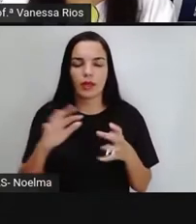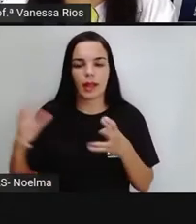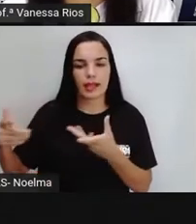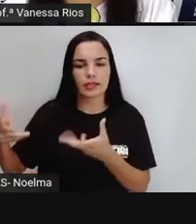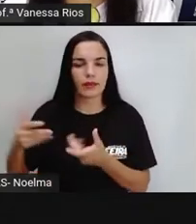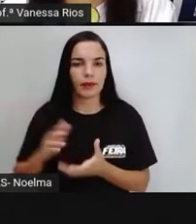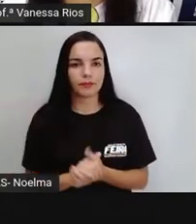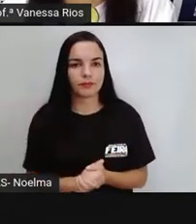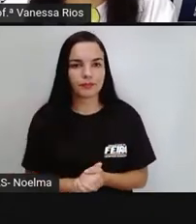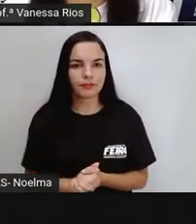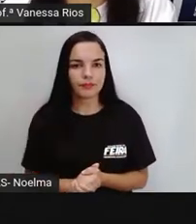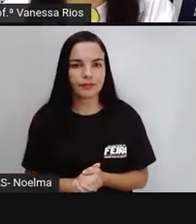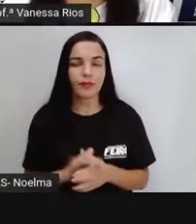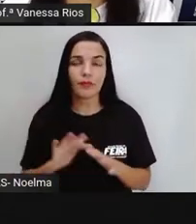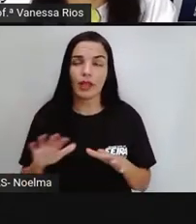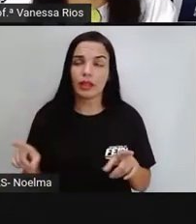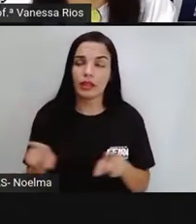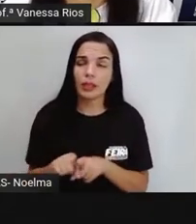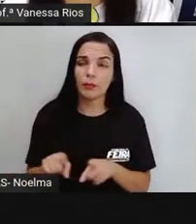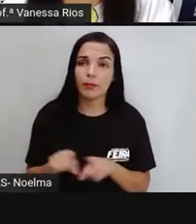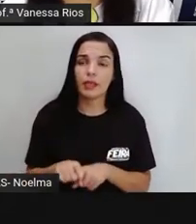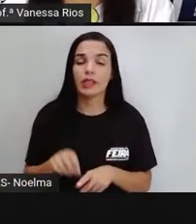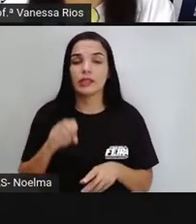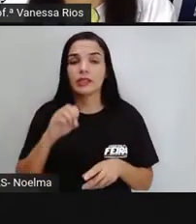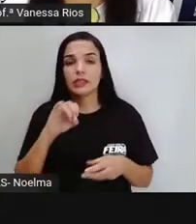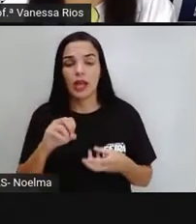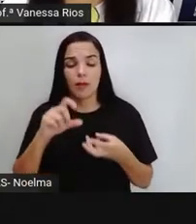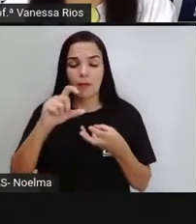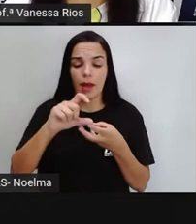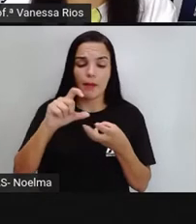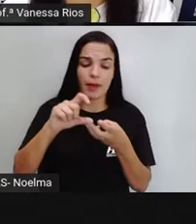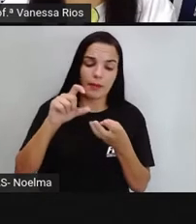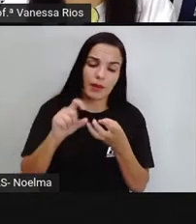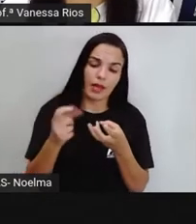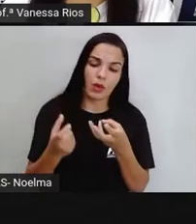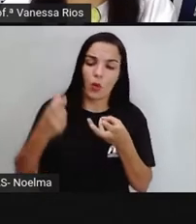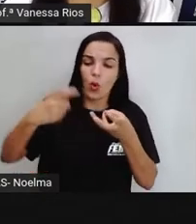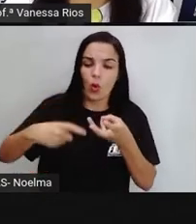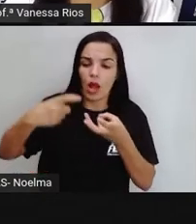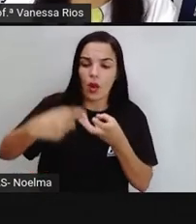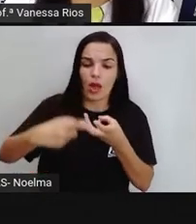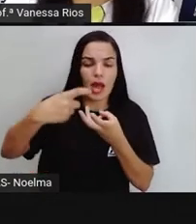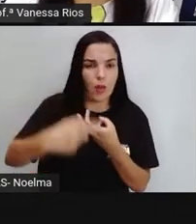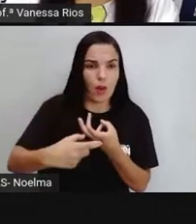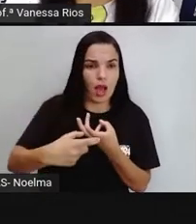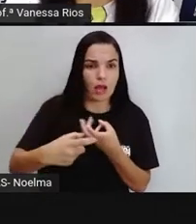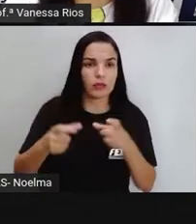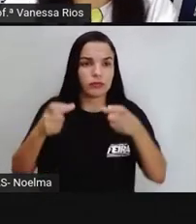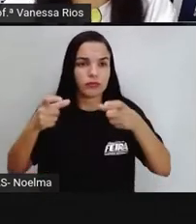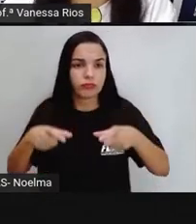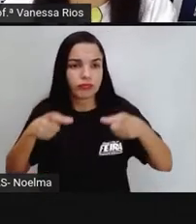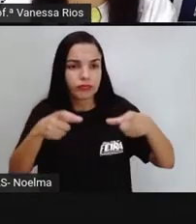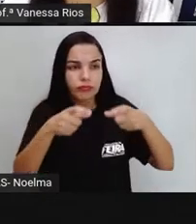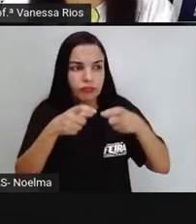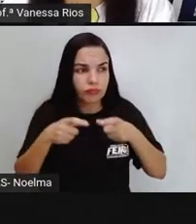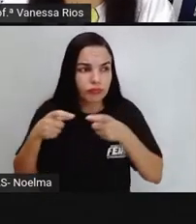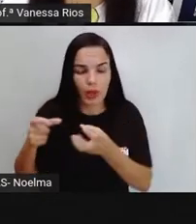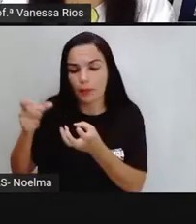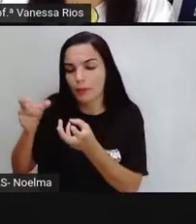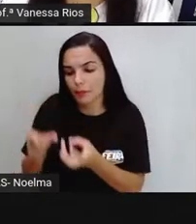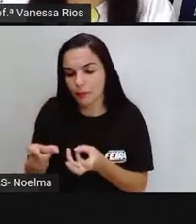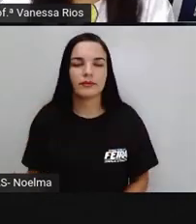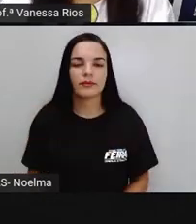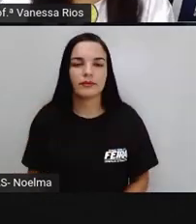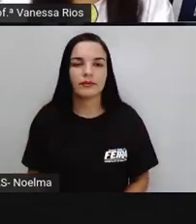De acordo com a posição da sílaba tônica, as palavras elas recebem nomes variados. E aí é o que a gente vai